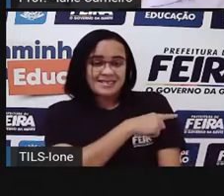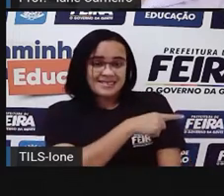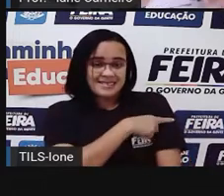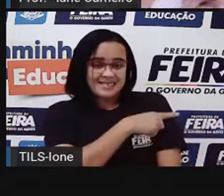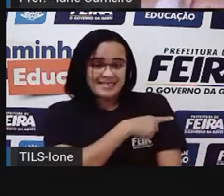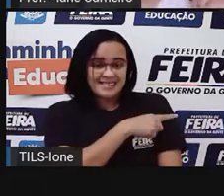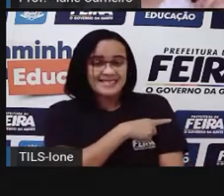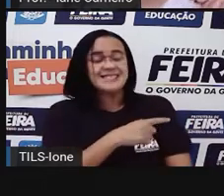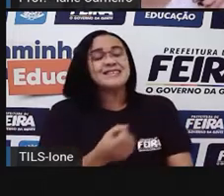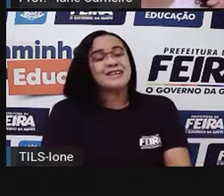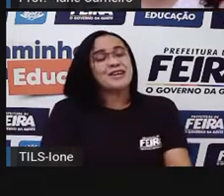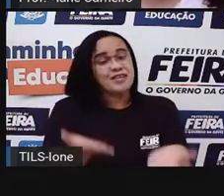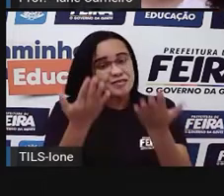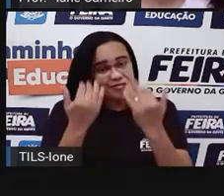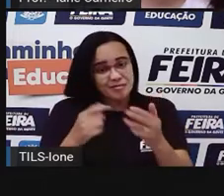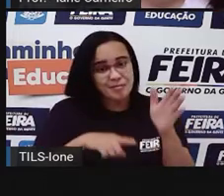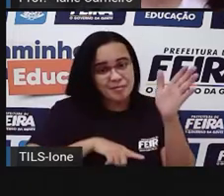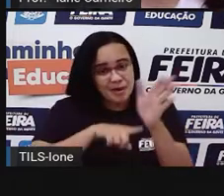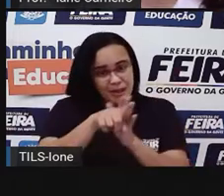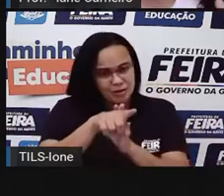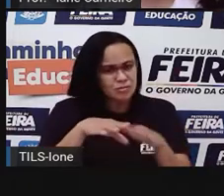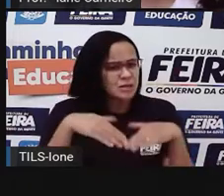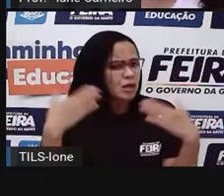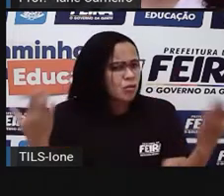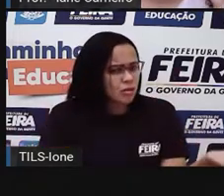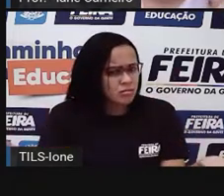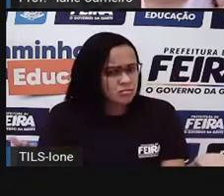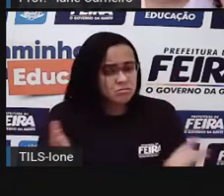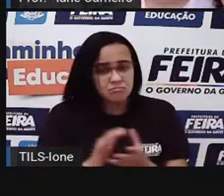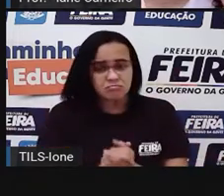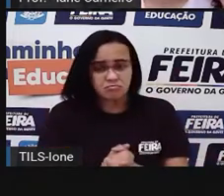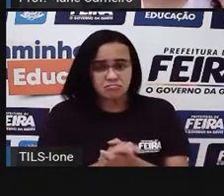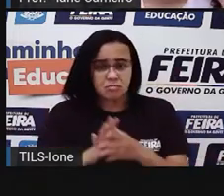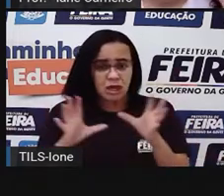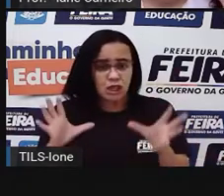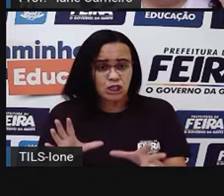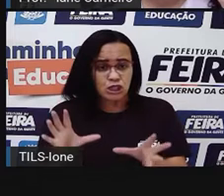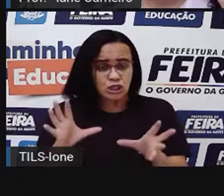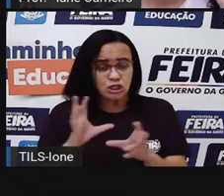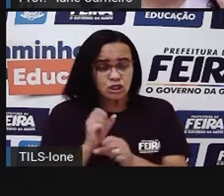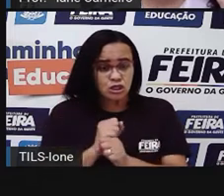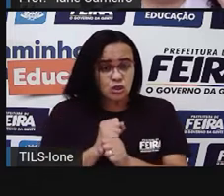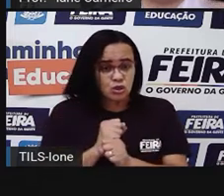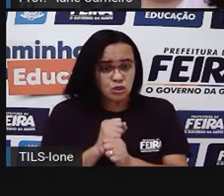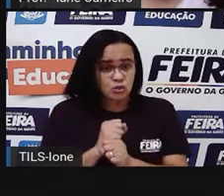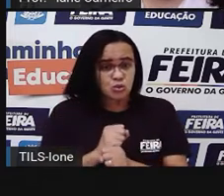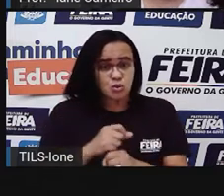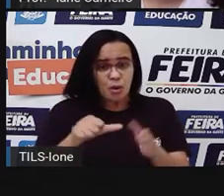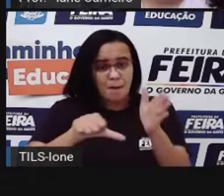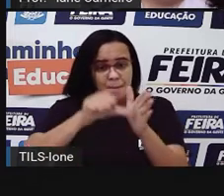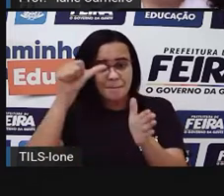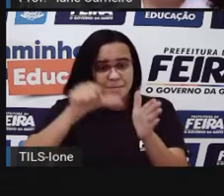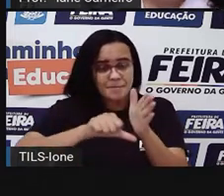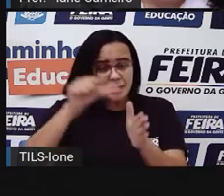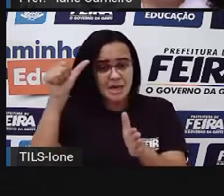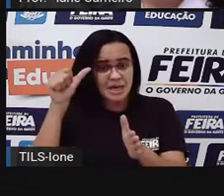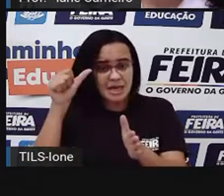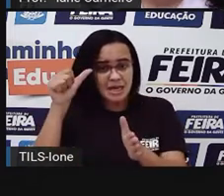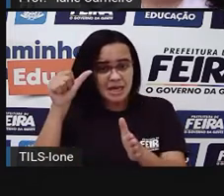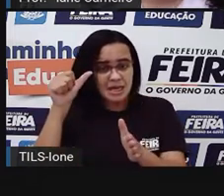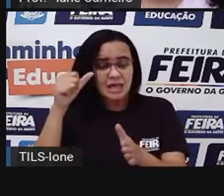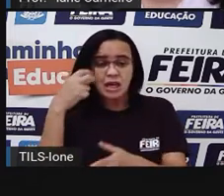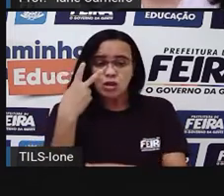Vamos à primeira pergunta. Qual é a soma da primeira, ó, que custa R$2